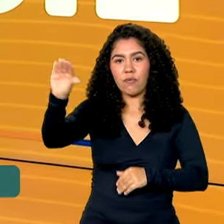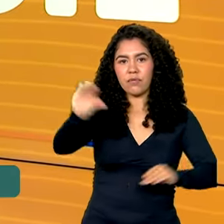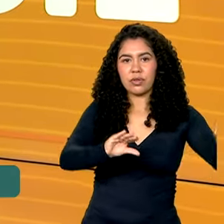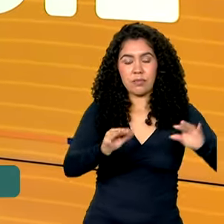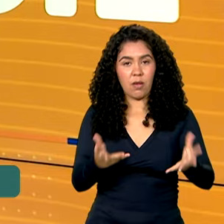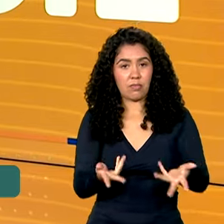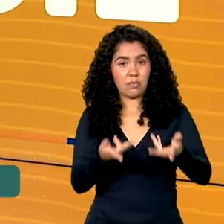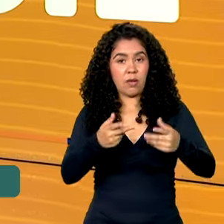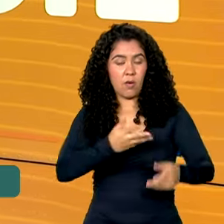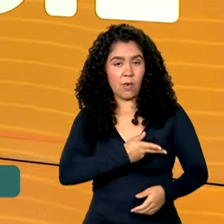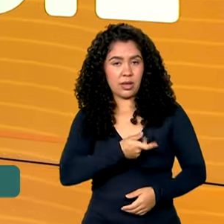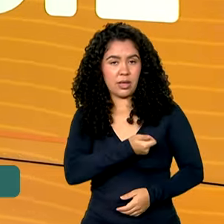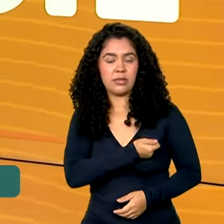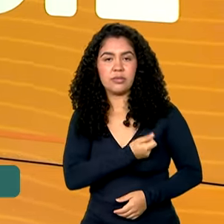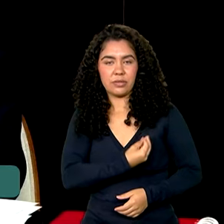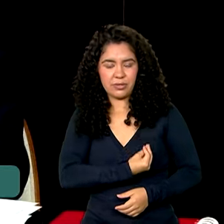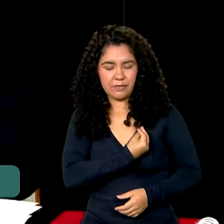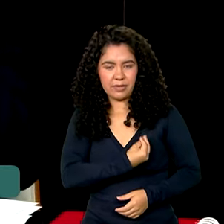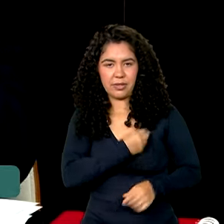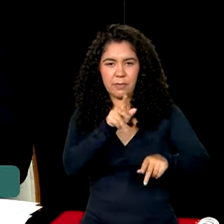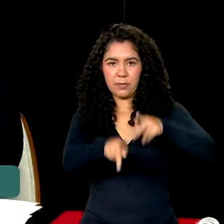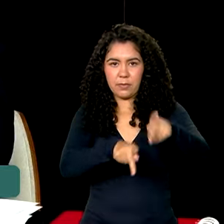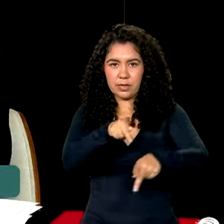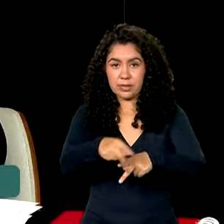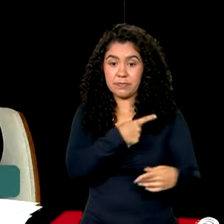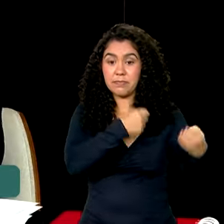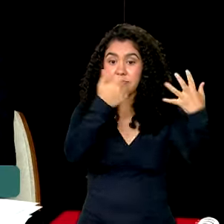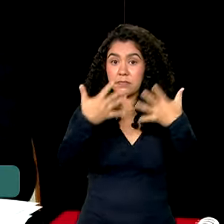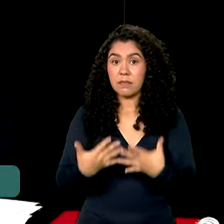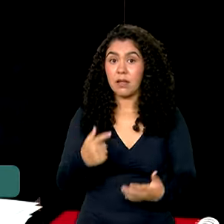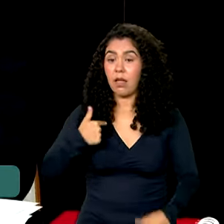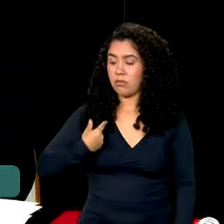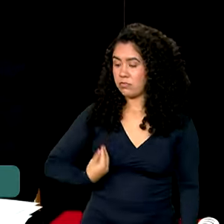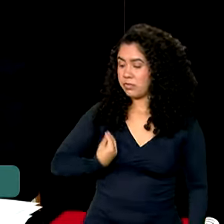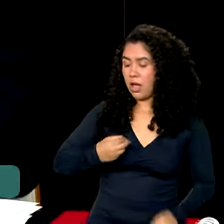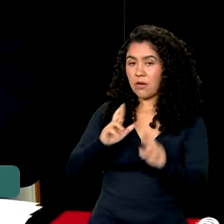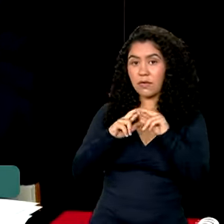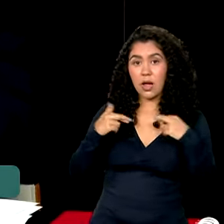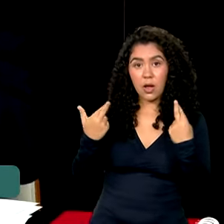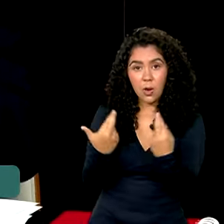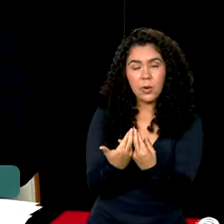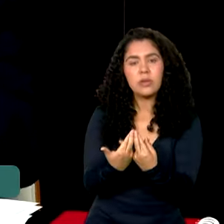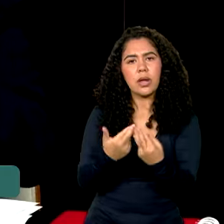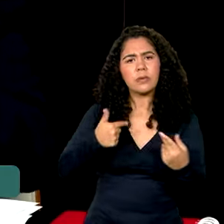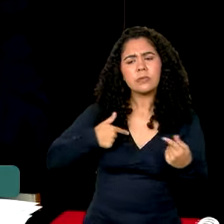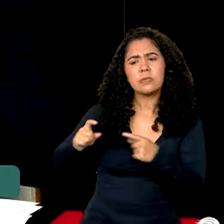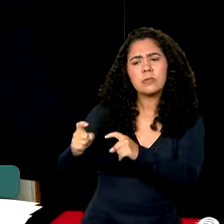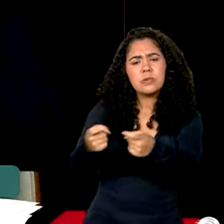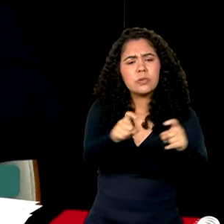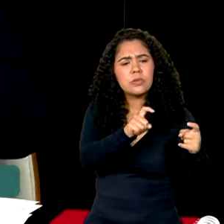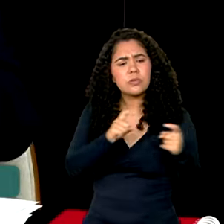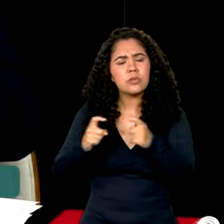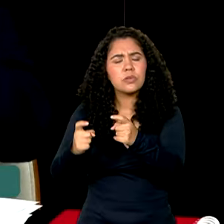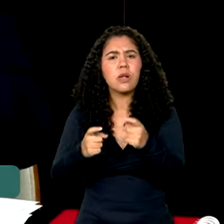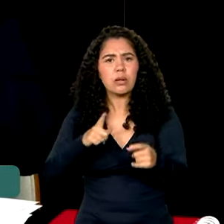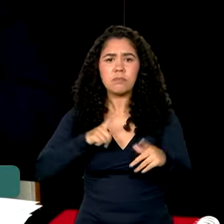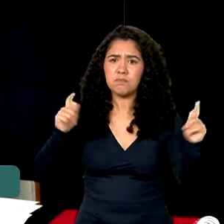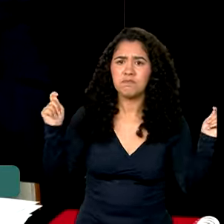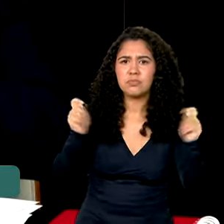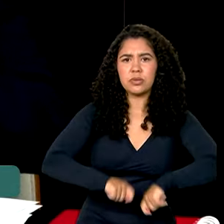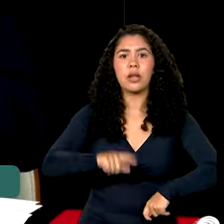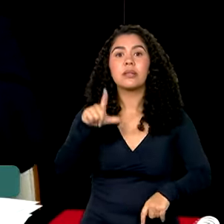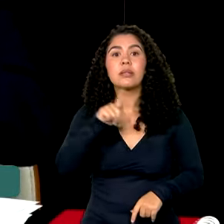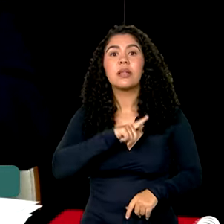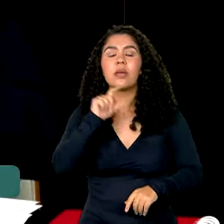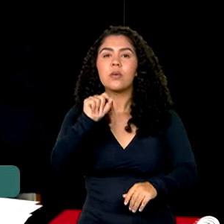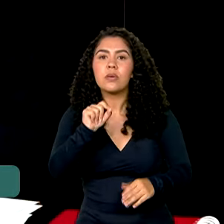à qualidade de vida da população. Eu estava em uma reunião do orçamento discutindo que nós temos possibilidade de ter um déficit